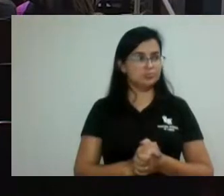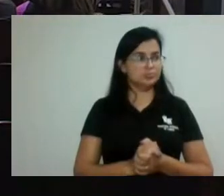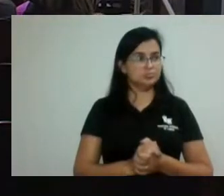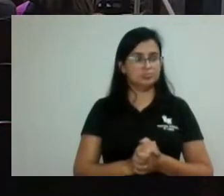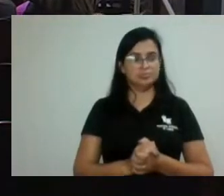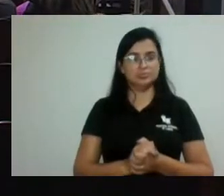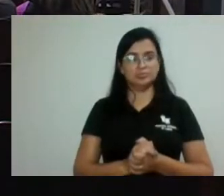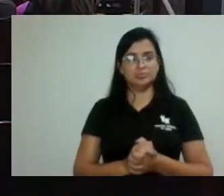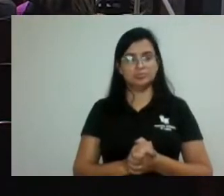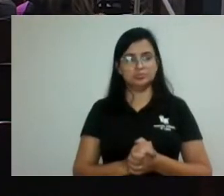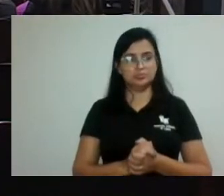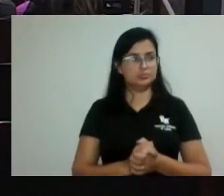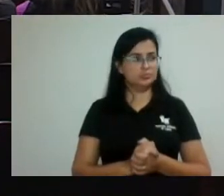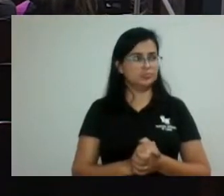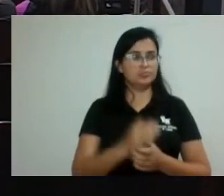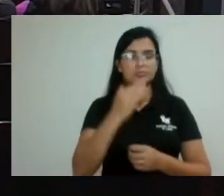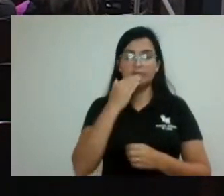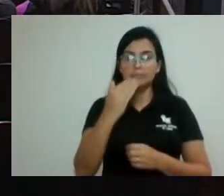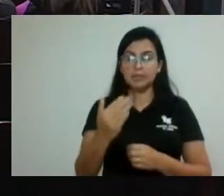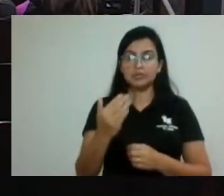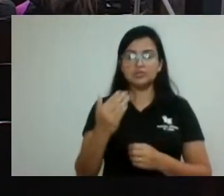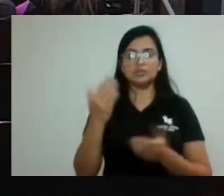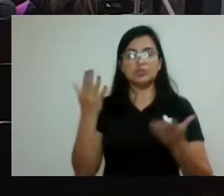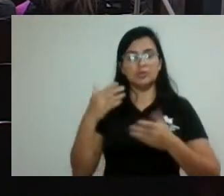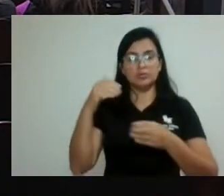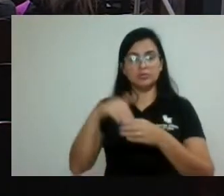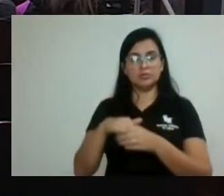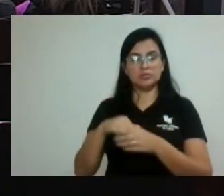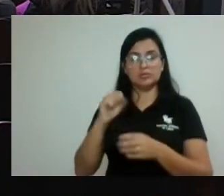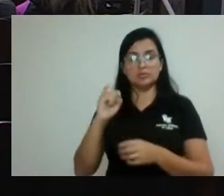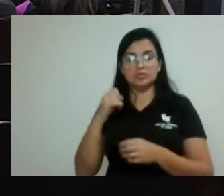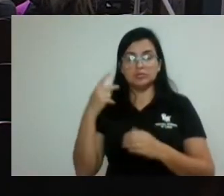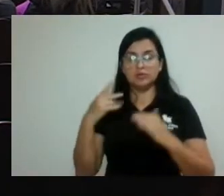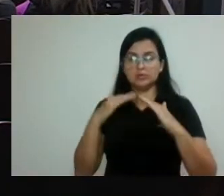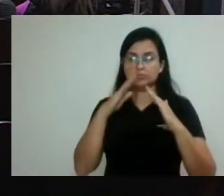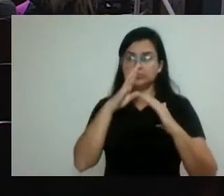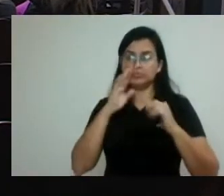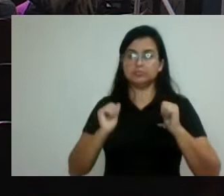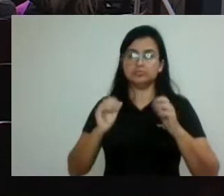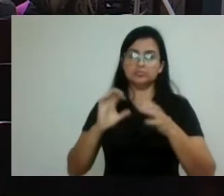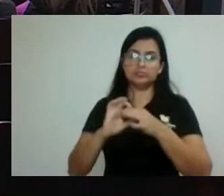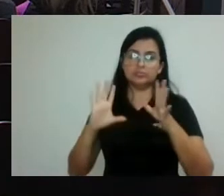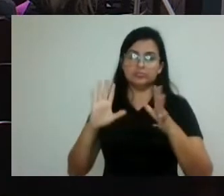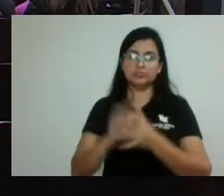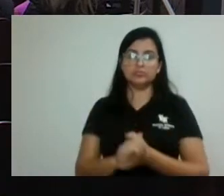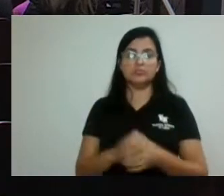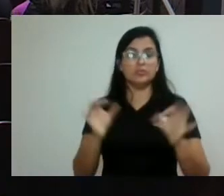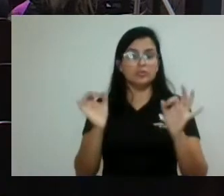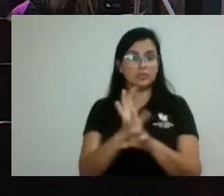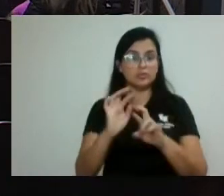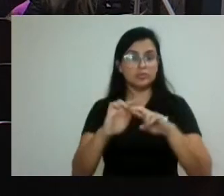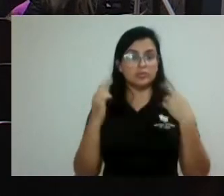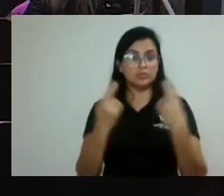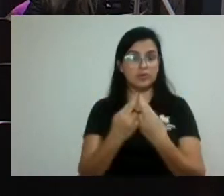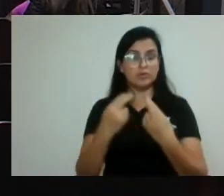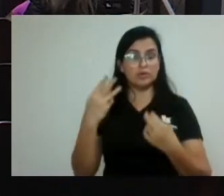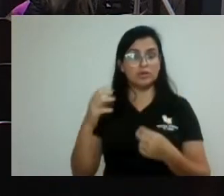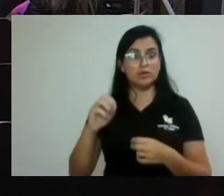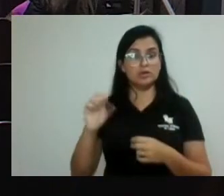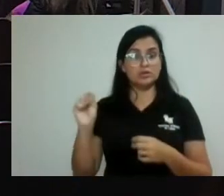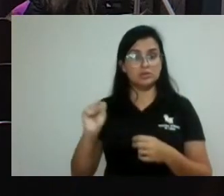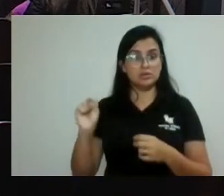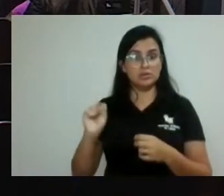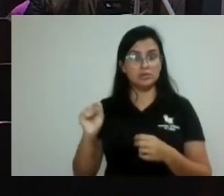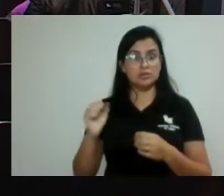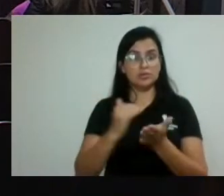Pedido de vista, enquanto sem votação, vereadores e vereadores concordam, permaneçam com missão. Estamos encerrando a reunião, 30 segundos, daremos início à primeira reunião